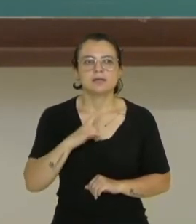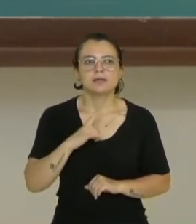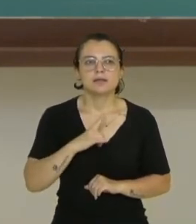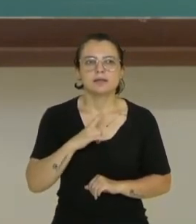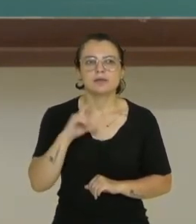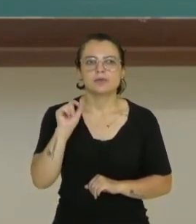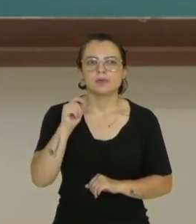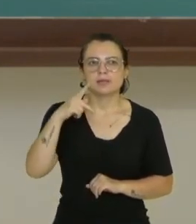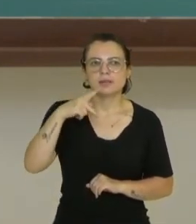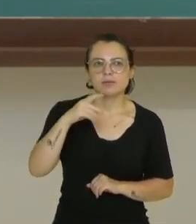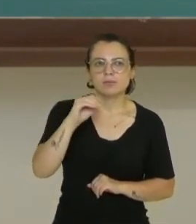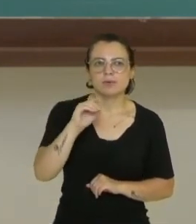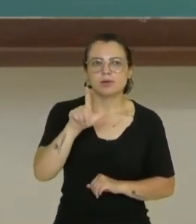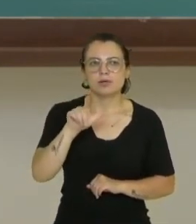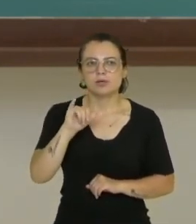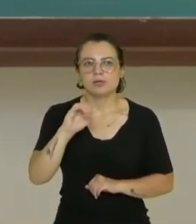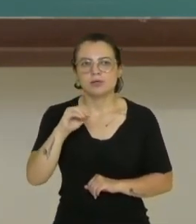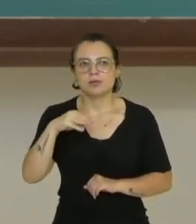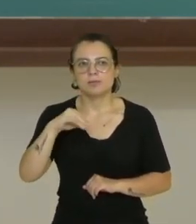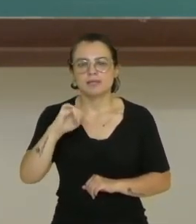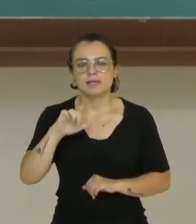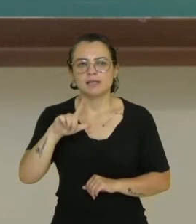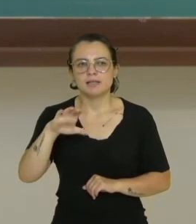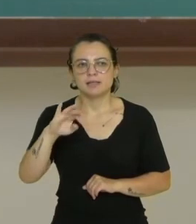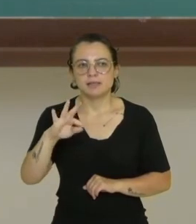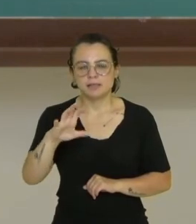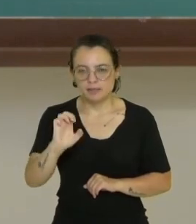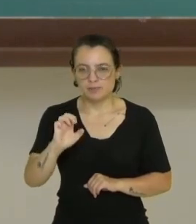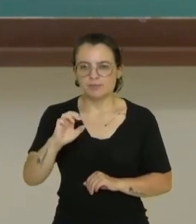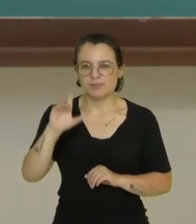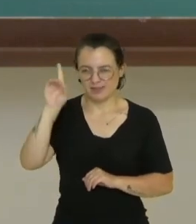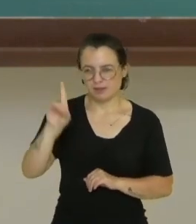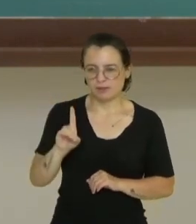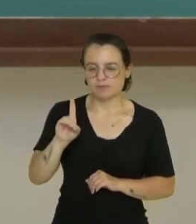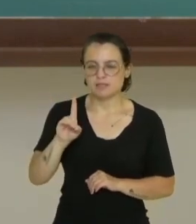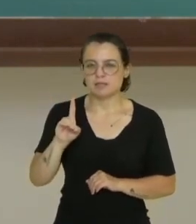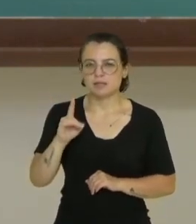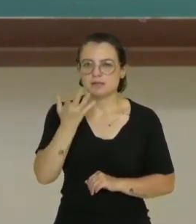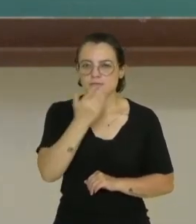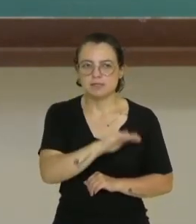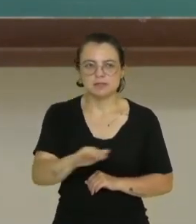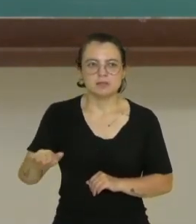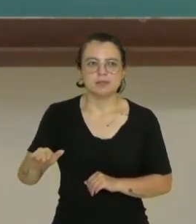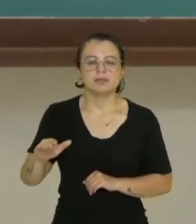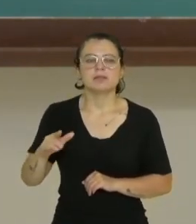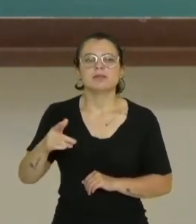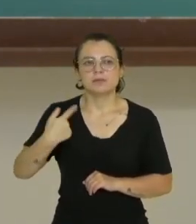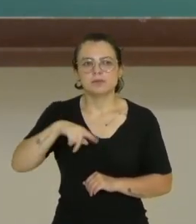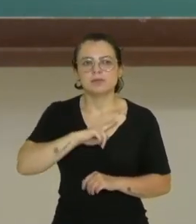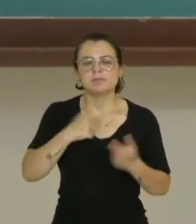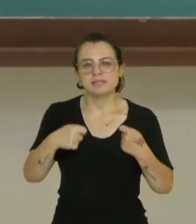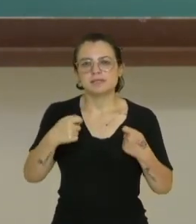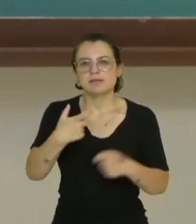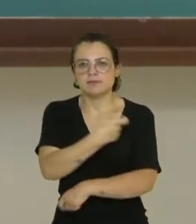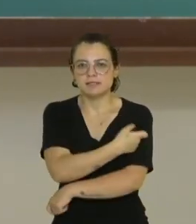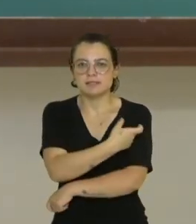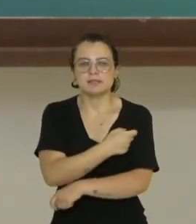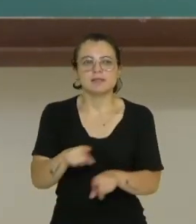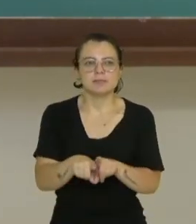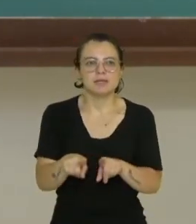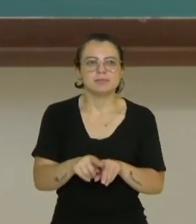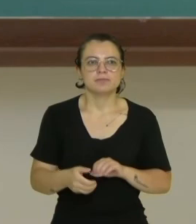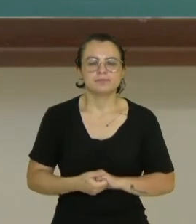vírus que causa poliomielite, que a prevenção é através da vacinação, né? Campanhas de vacinação, ok?